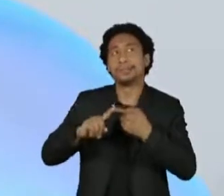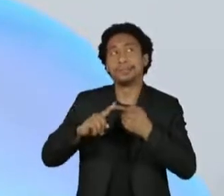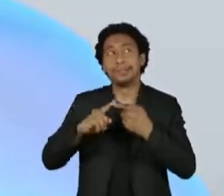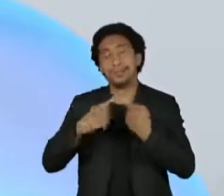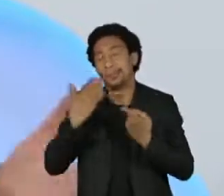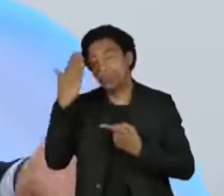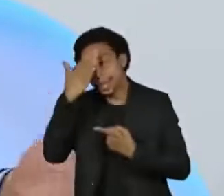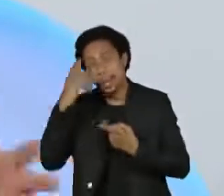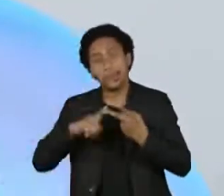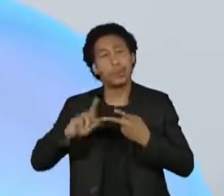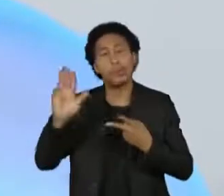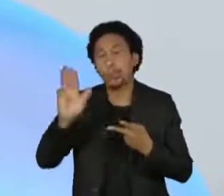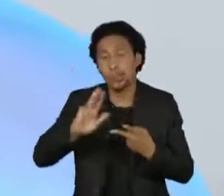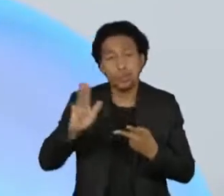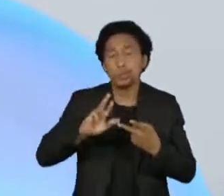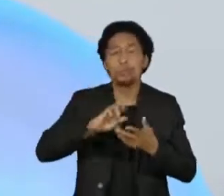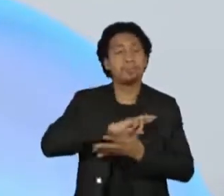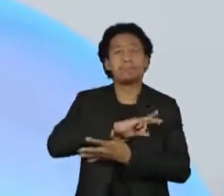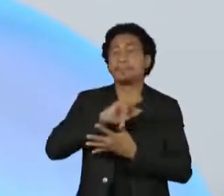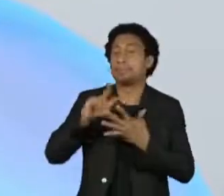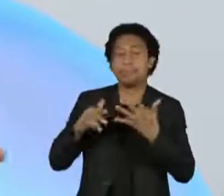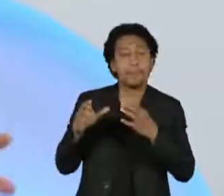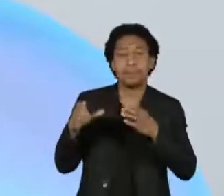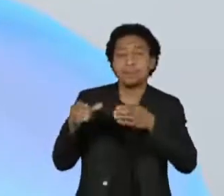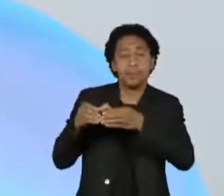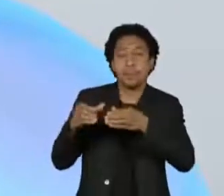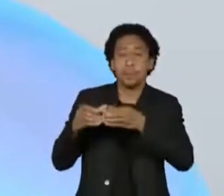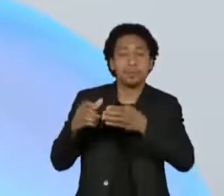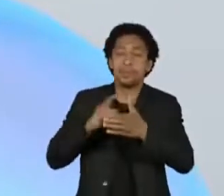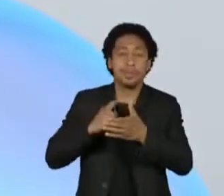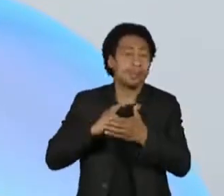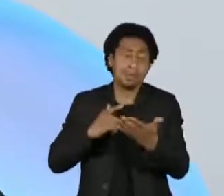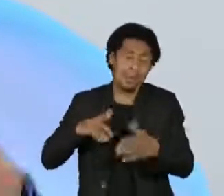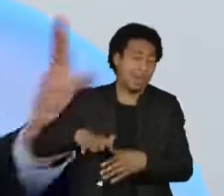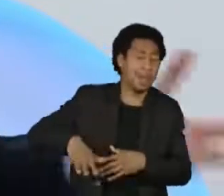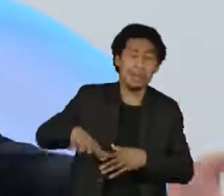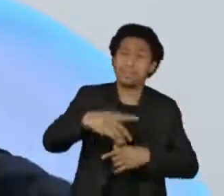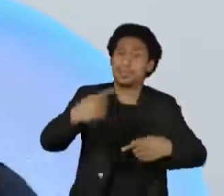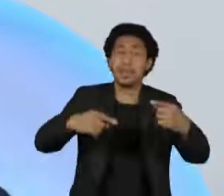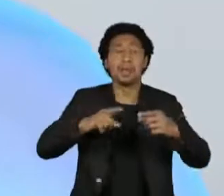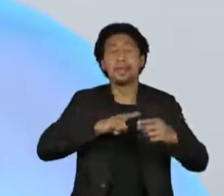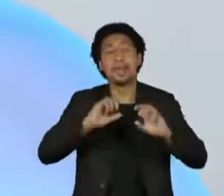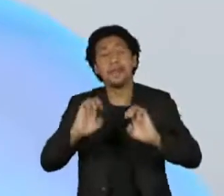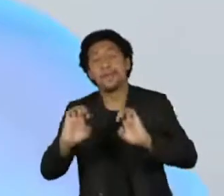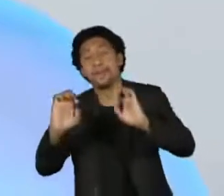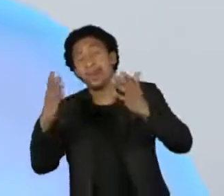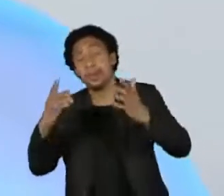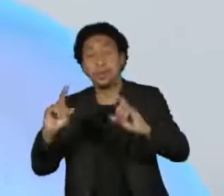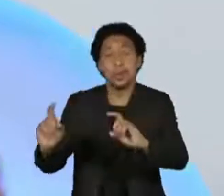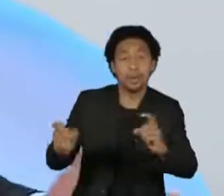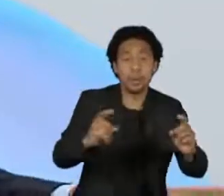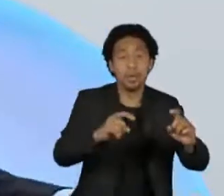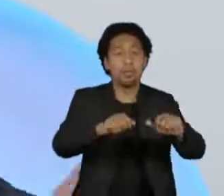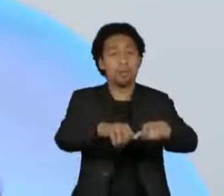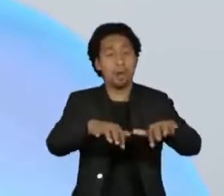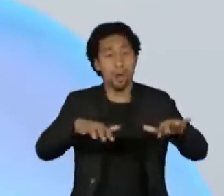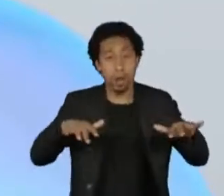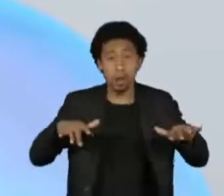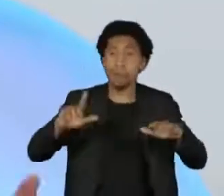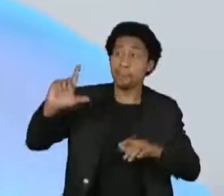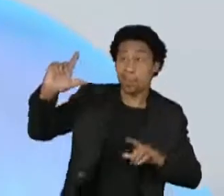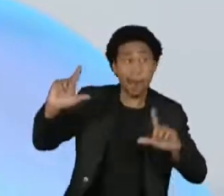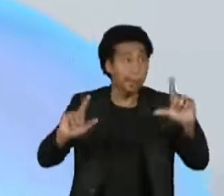Serra, do Lula. É a vida na política. Você tem circunstâncias, você tem eventos, você tem convenções, você tem reuniões, e as